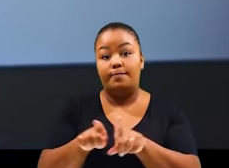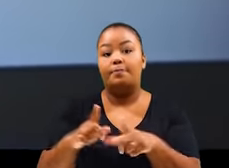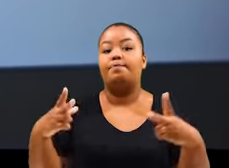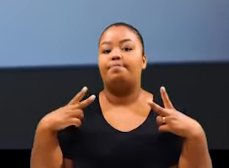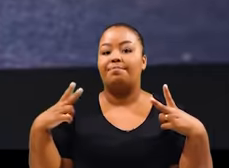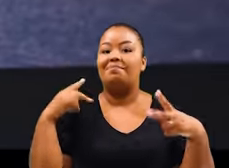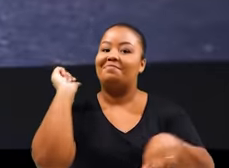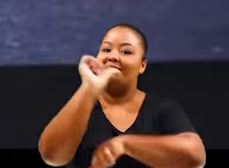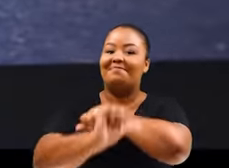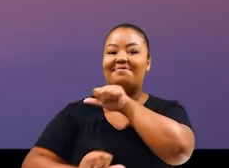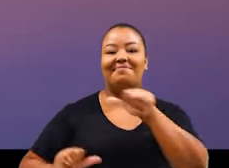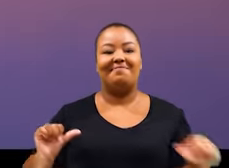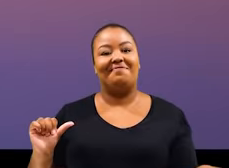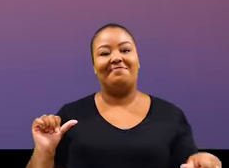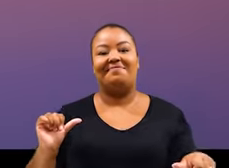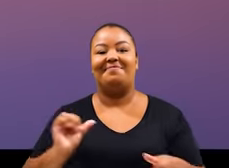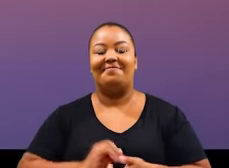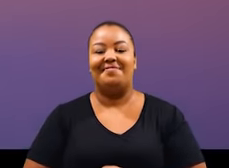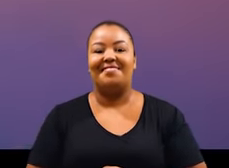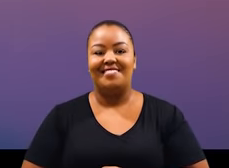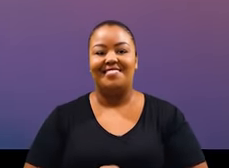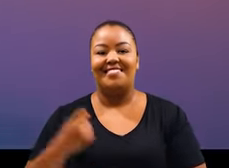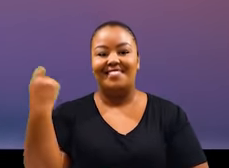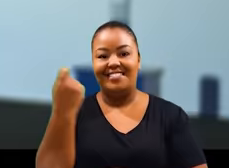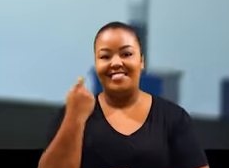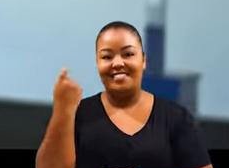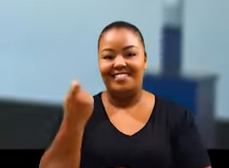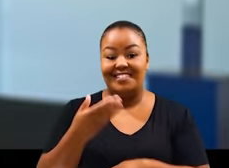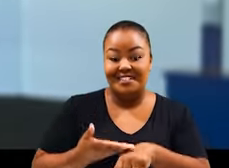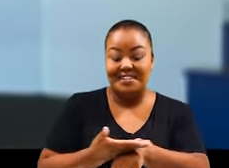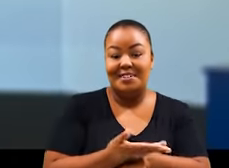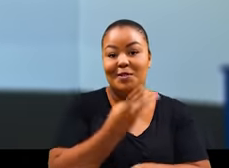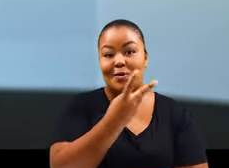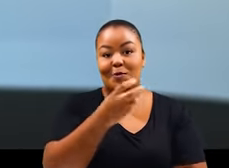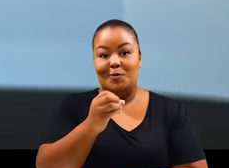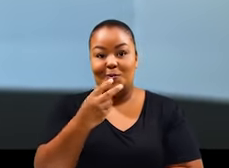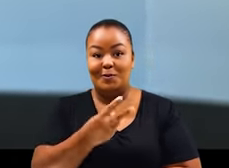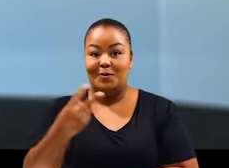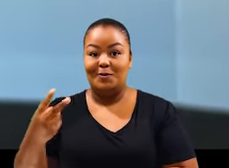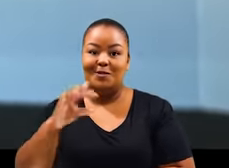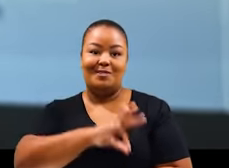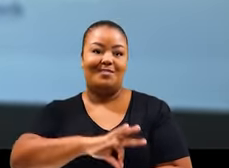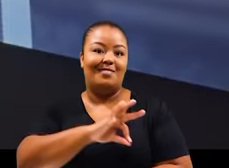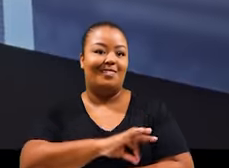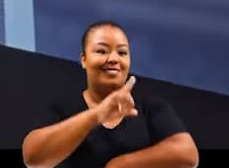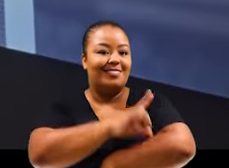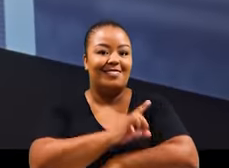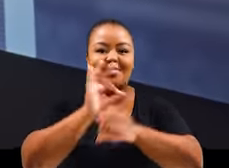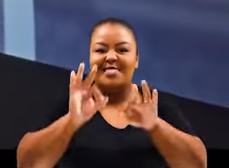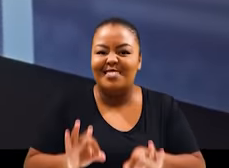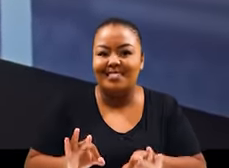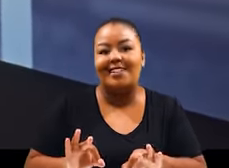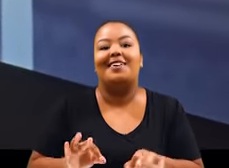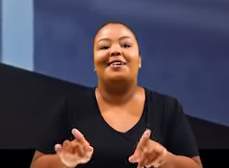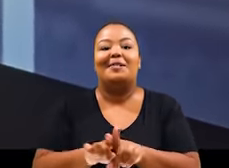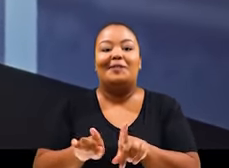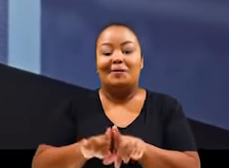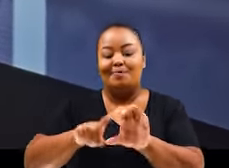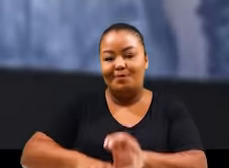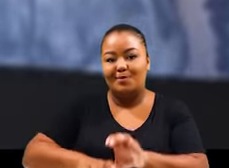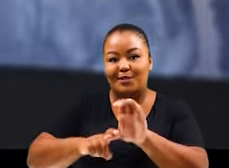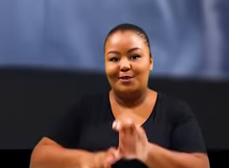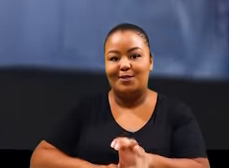E virou o jogo. O Rio Grande do Sul entra em 2022 com salários em dia, com as dívidas de anos